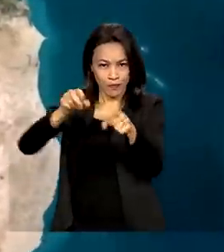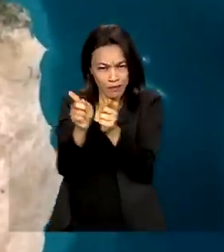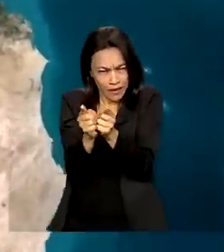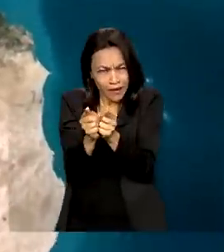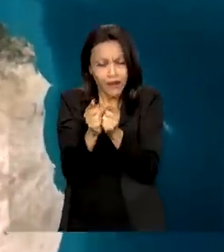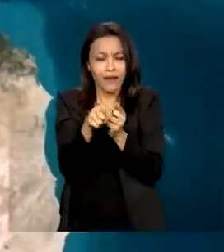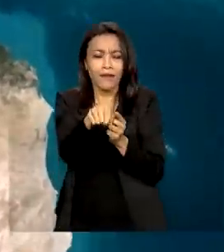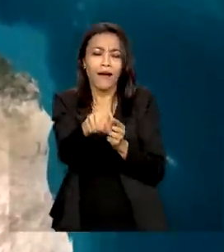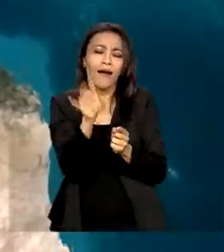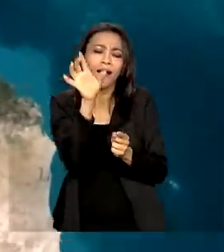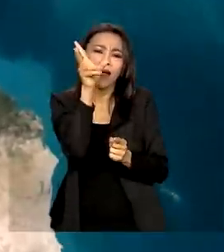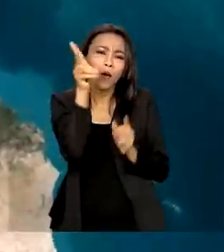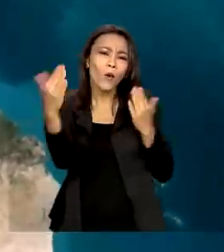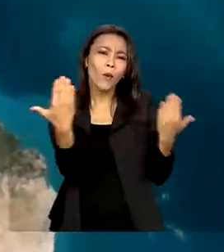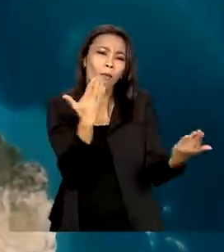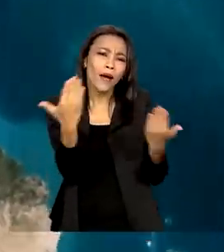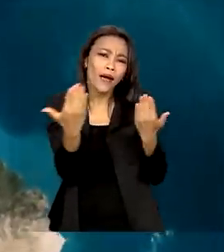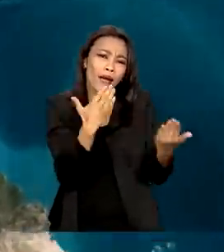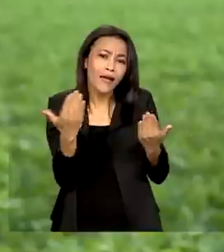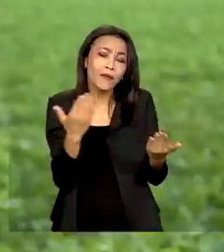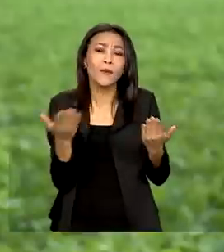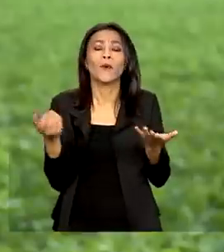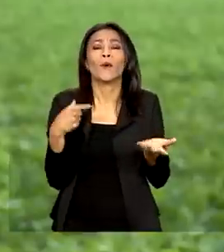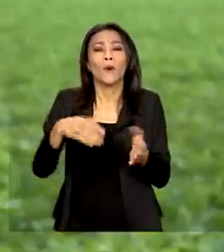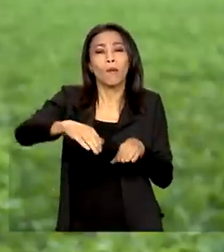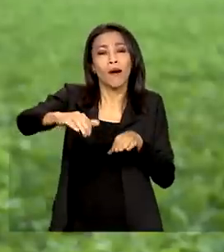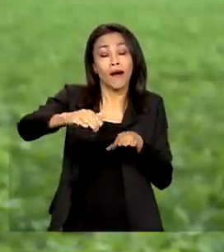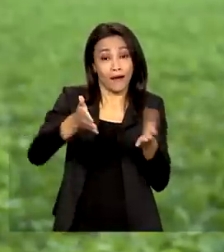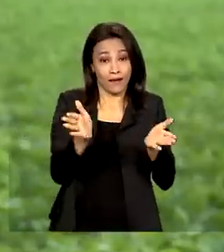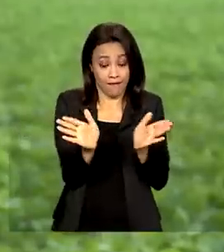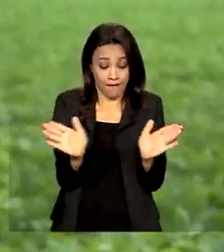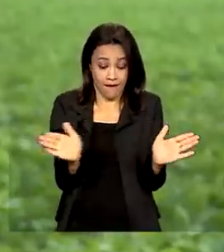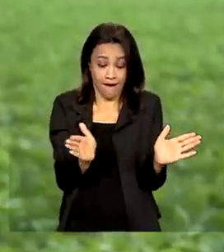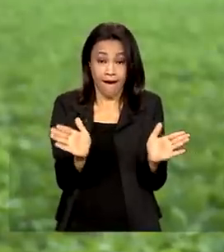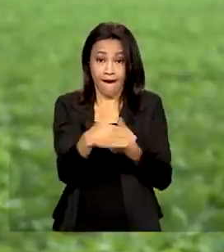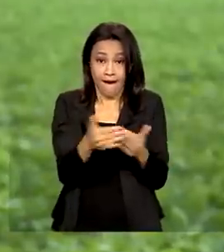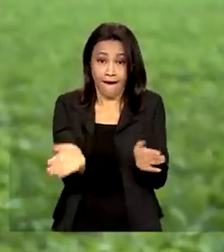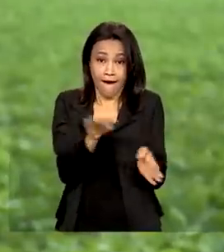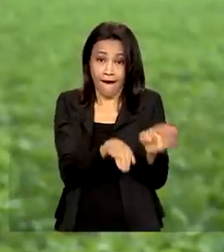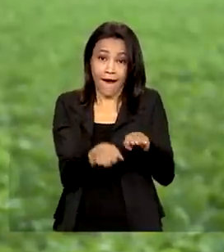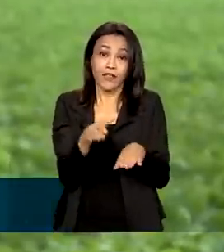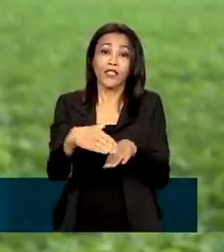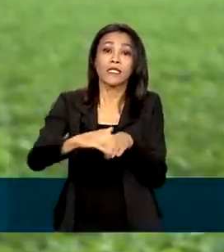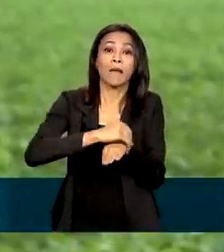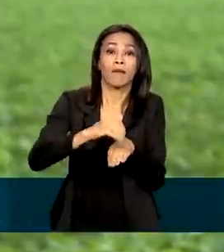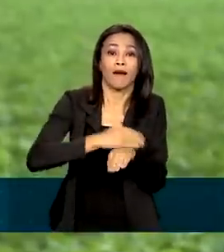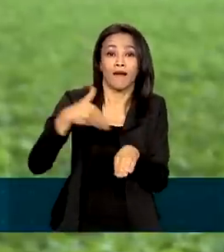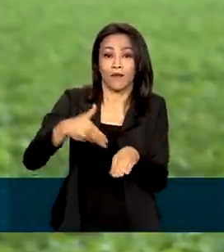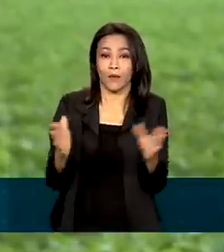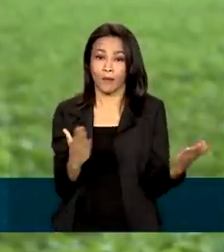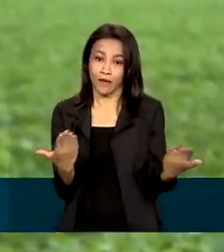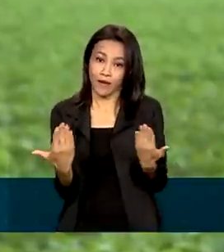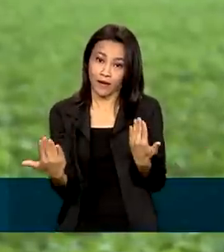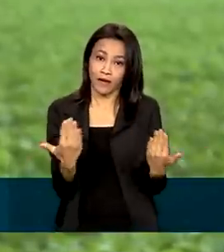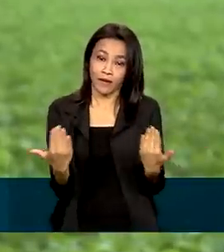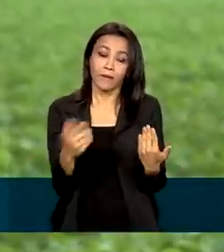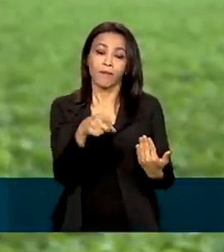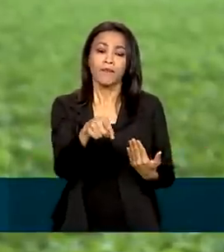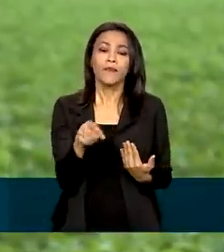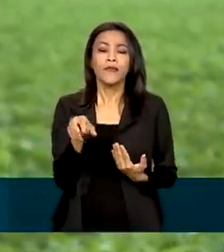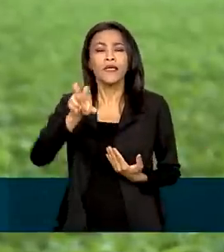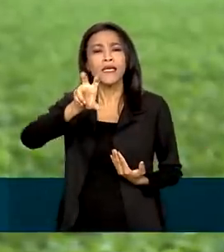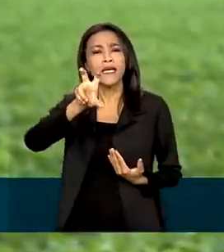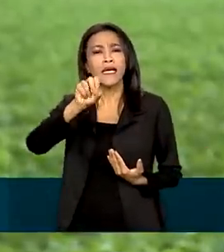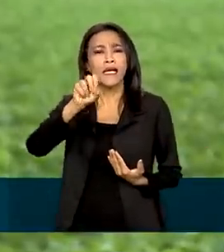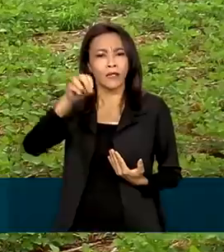menos do tamanho de uma caixa de sapatos. Apesar de pequeno, quando estiver em órbita, de uma distância de 500 metros,